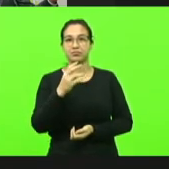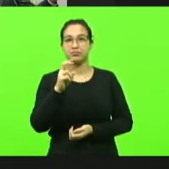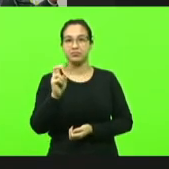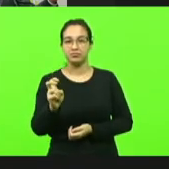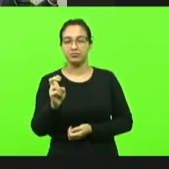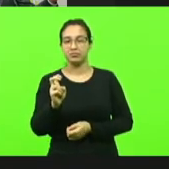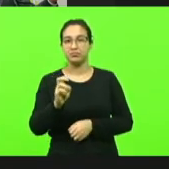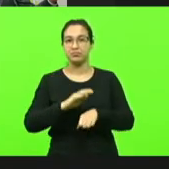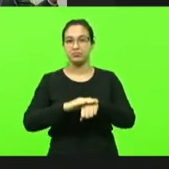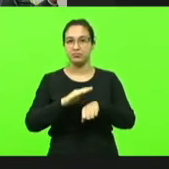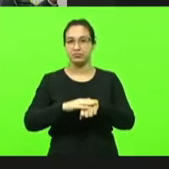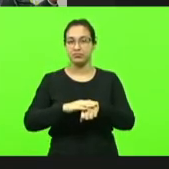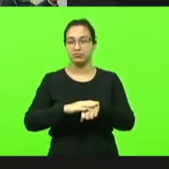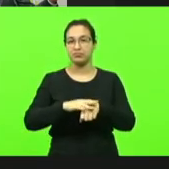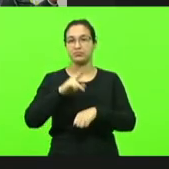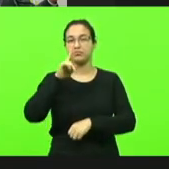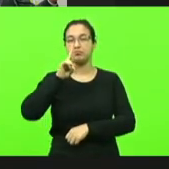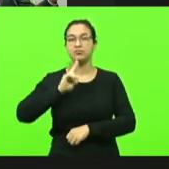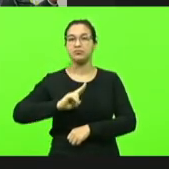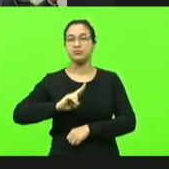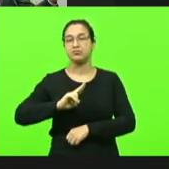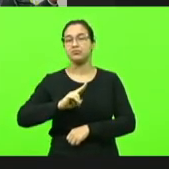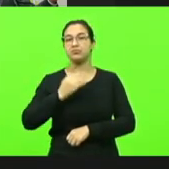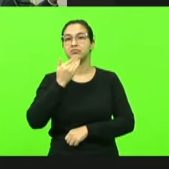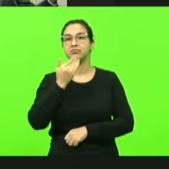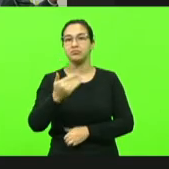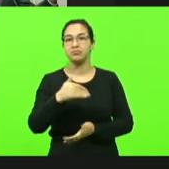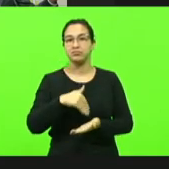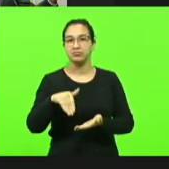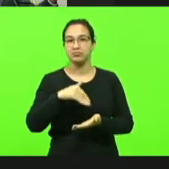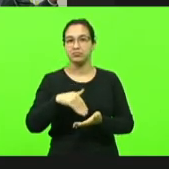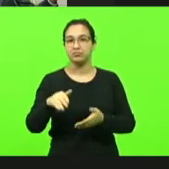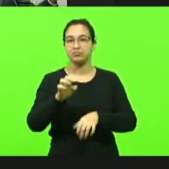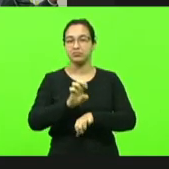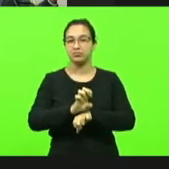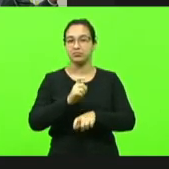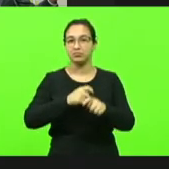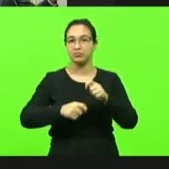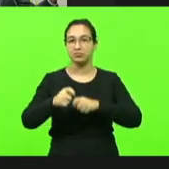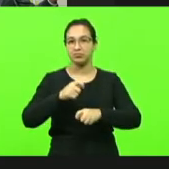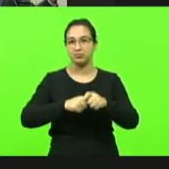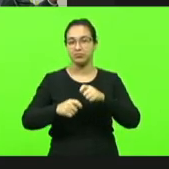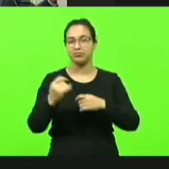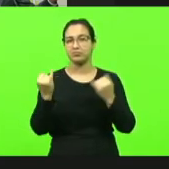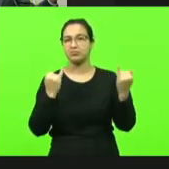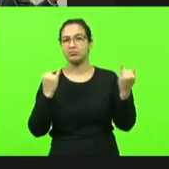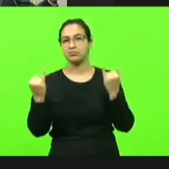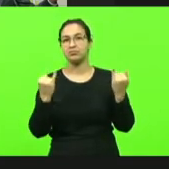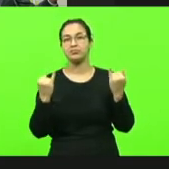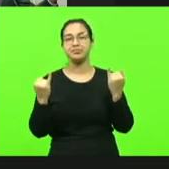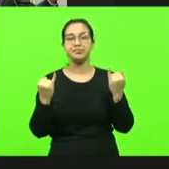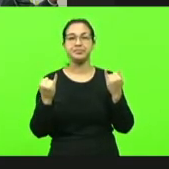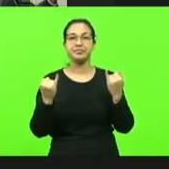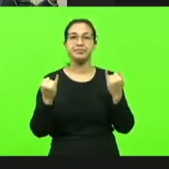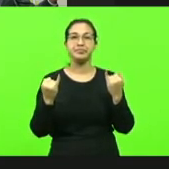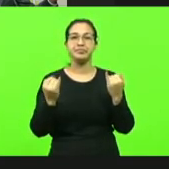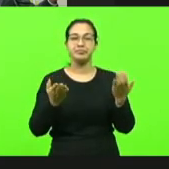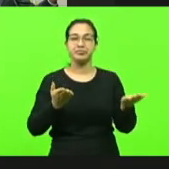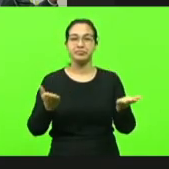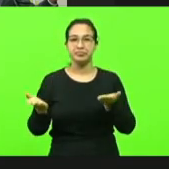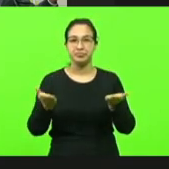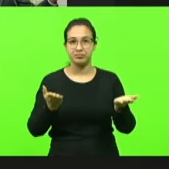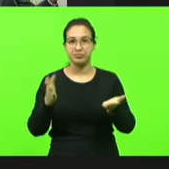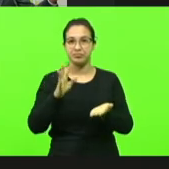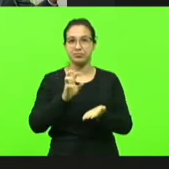autor deputado Ivan Nats solicitando ao secretário de estado da administração informações acerca da licitação de